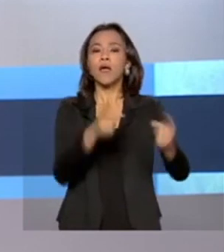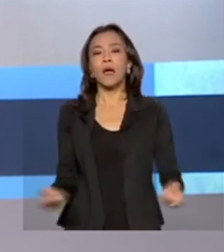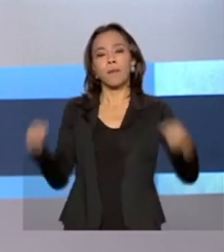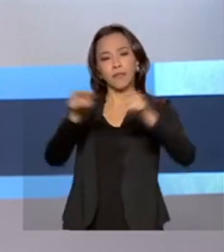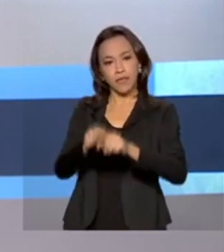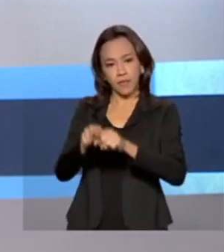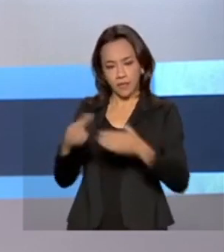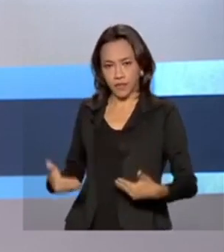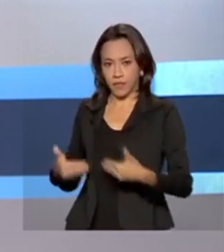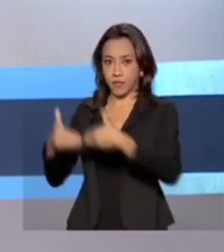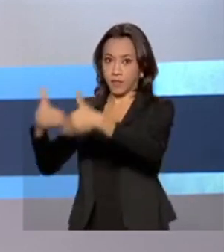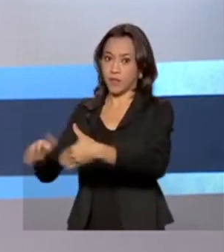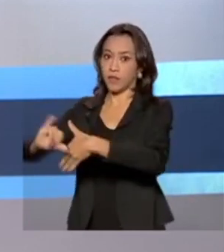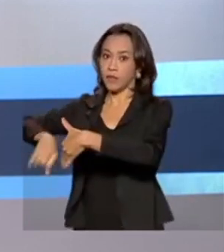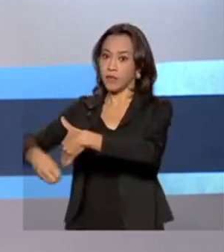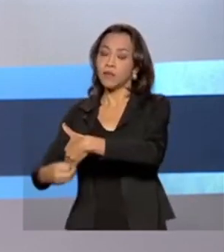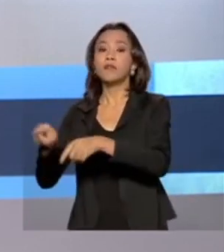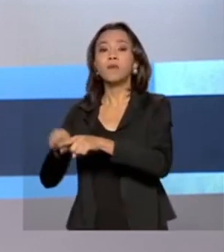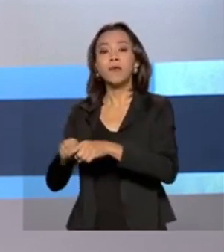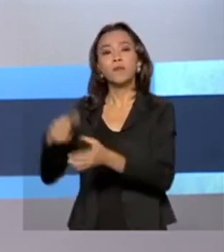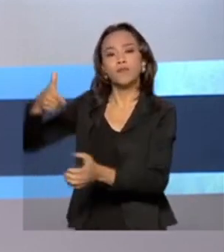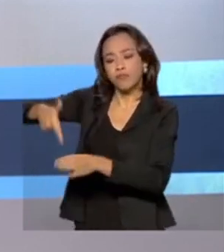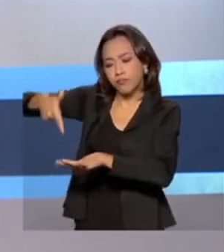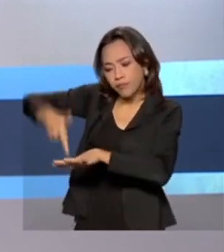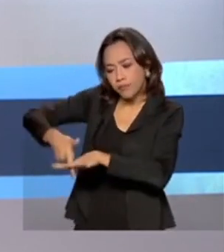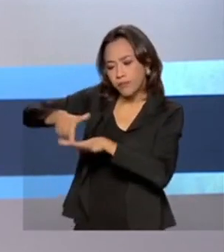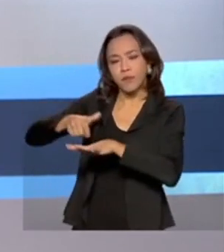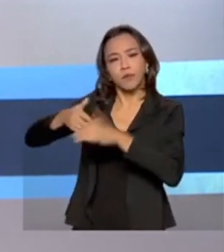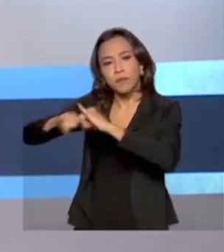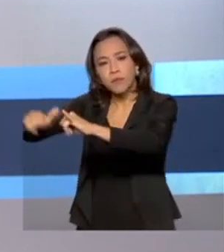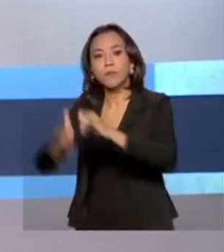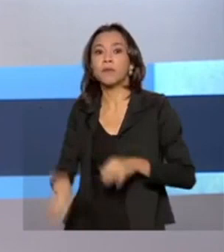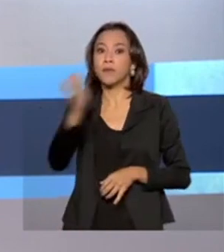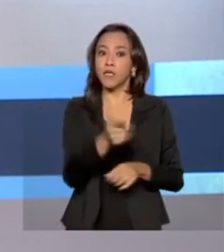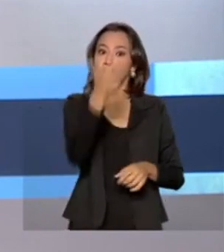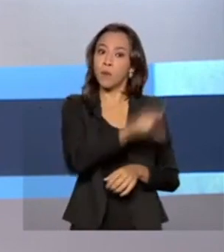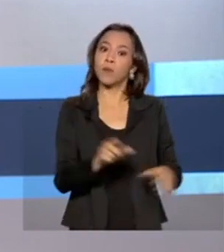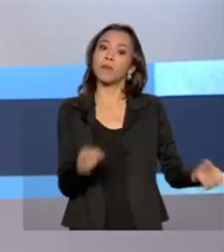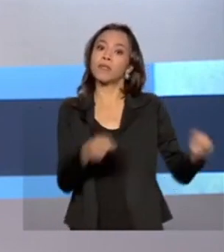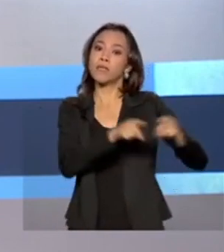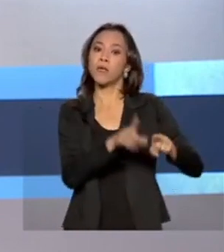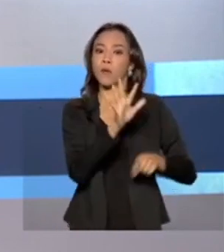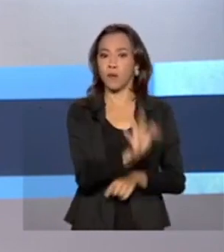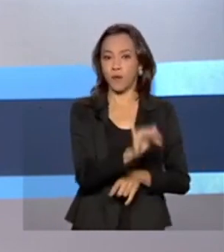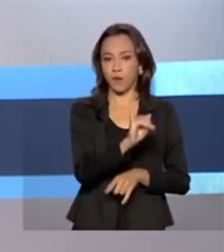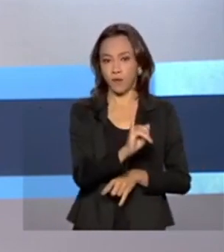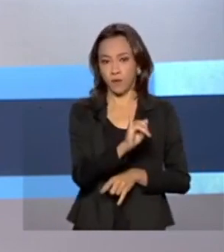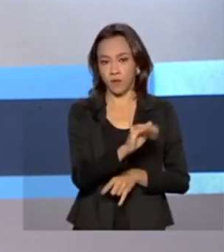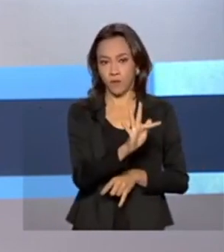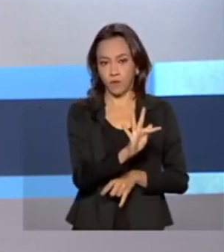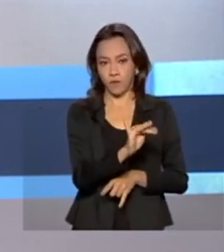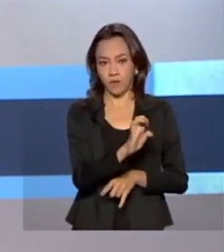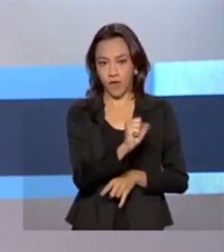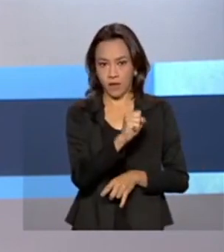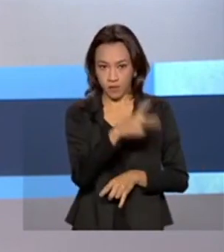Ministério de Minas e Energia e a Federação da Indústria do Estado de São Paulo, Fiesp. O Potencialize vai oferecer assistência técnica